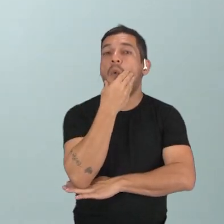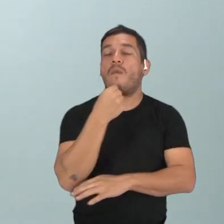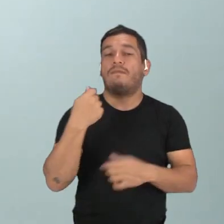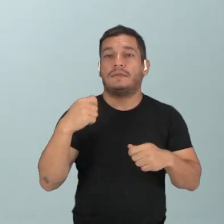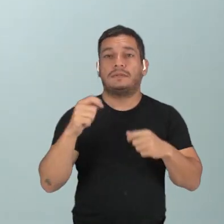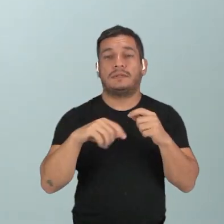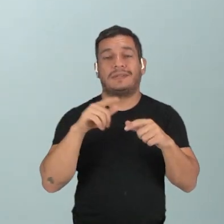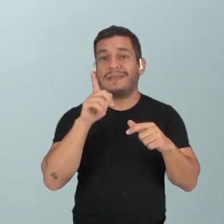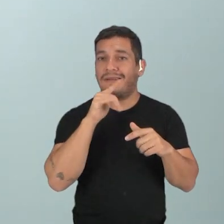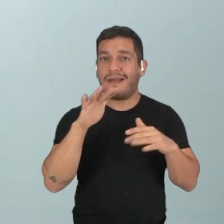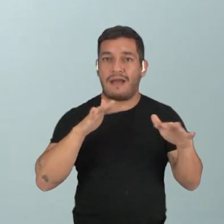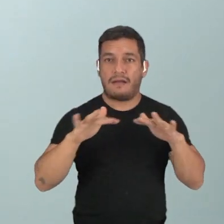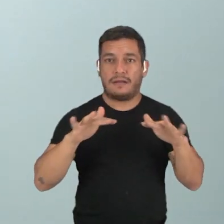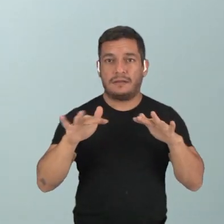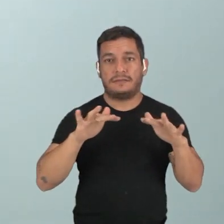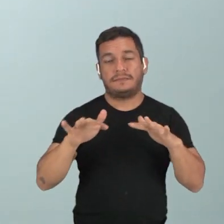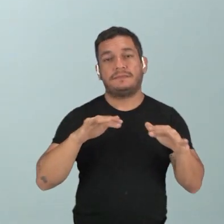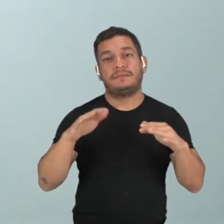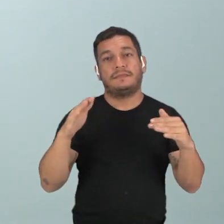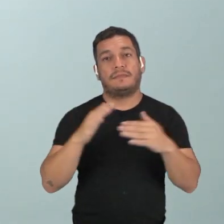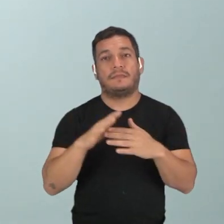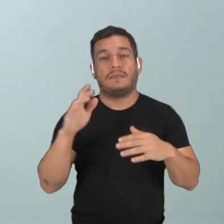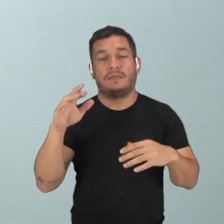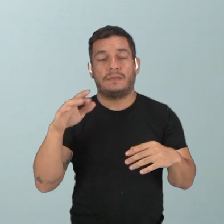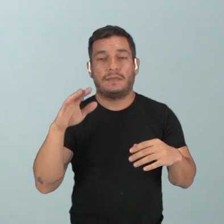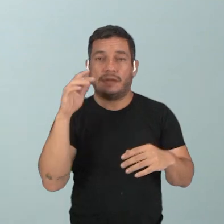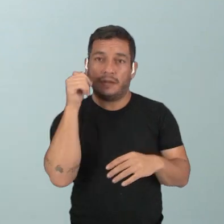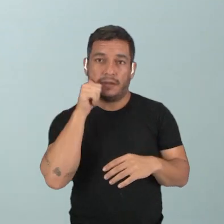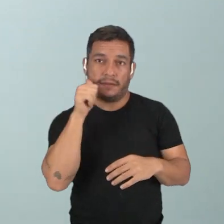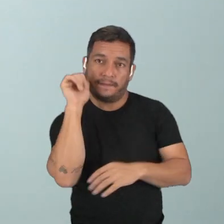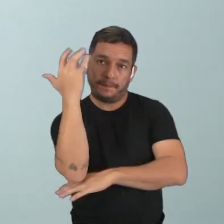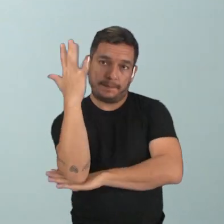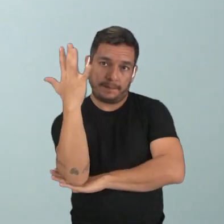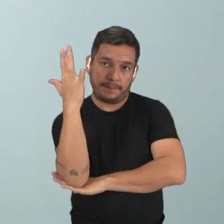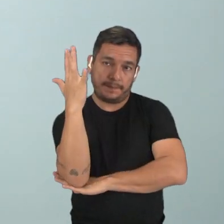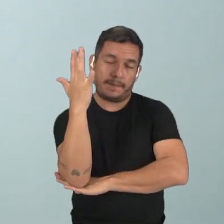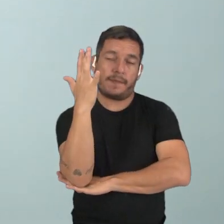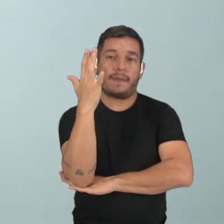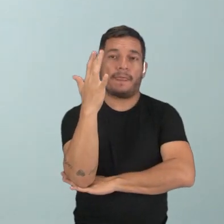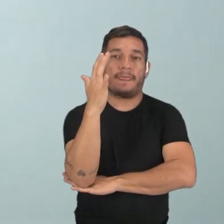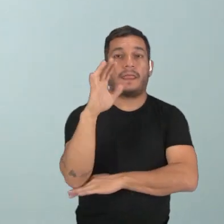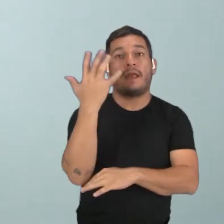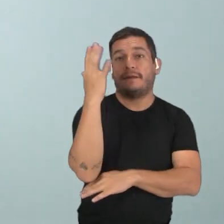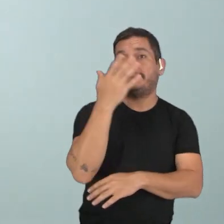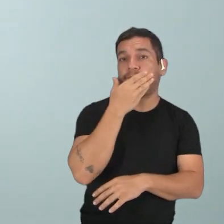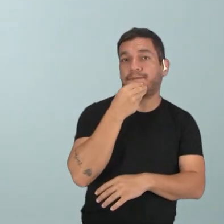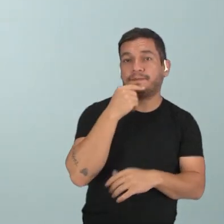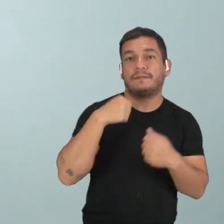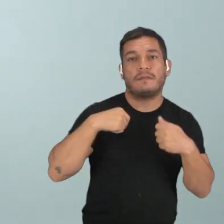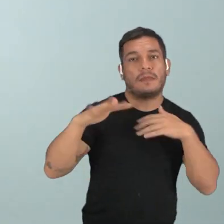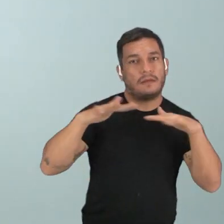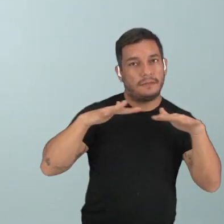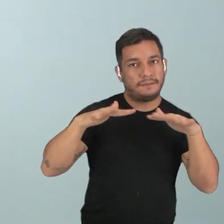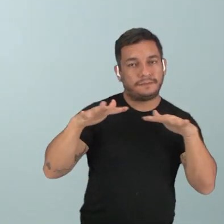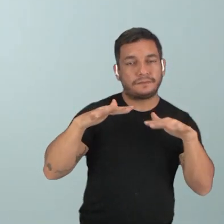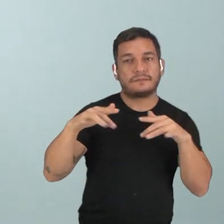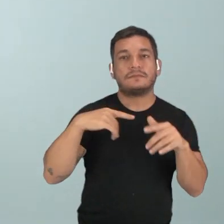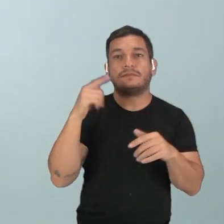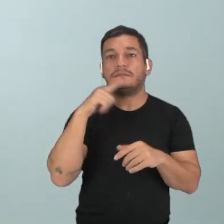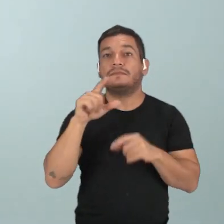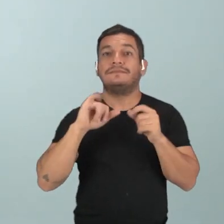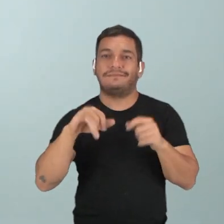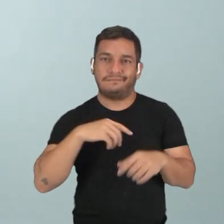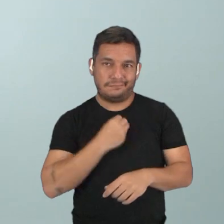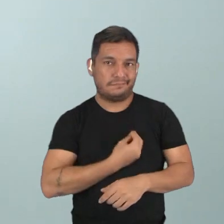deslocar até a parte feminina, que é imóvel. Então, a parte masculina vai precisar se locomover e só vai conseguir se